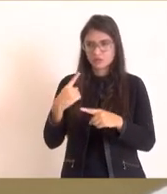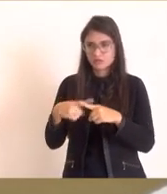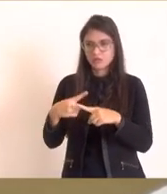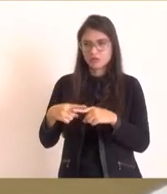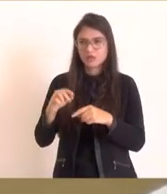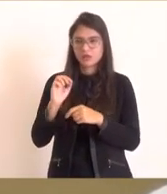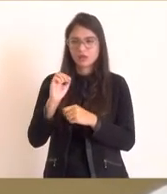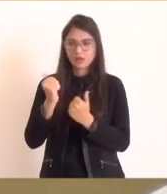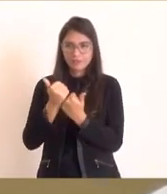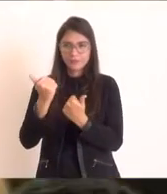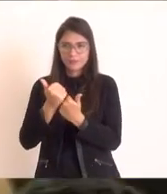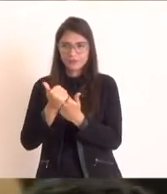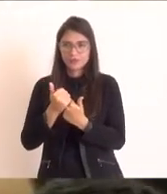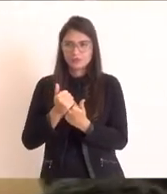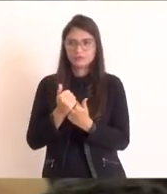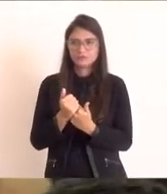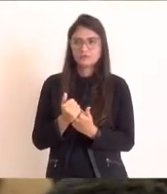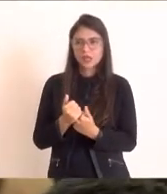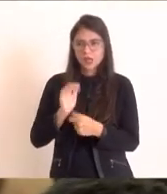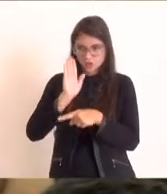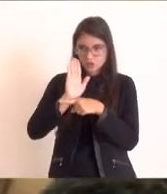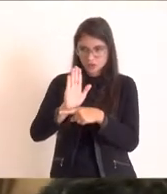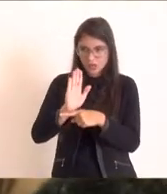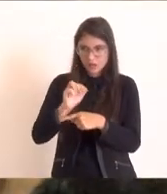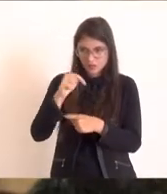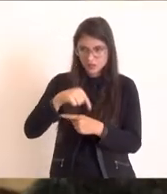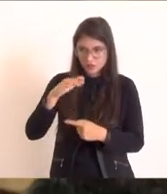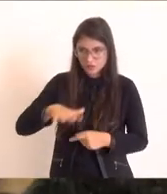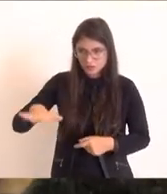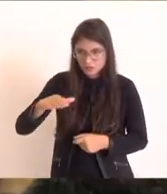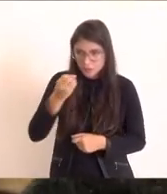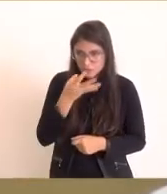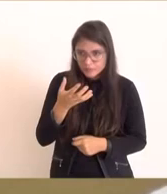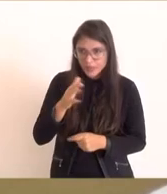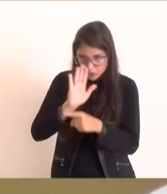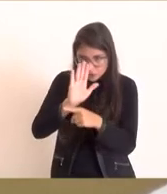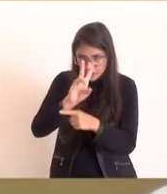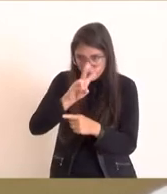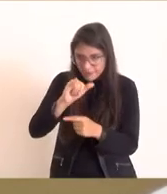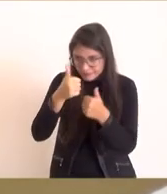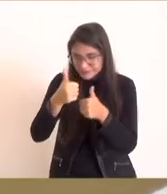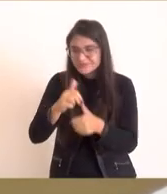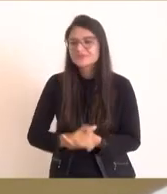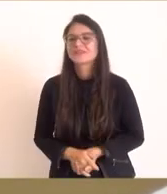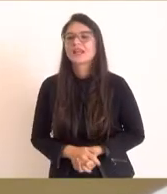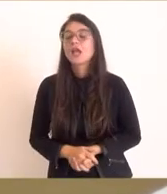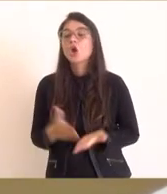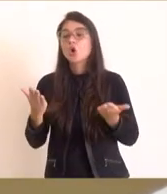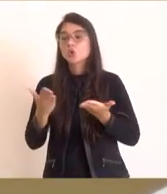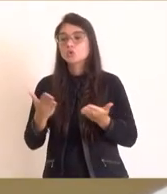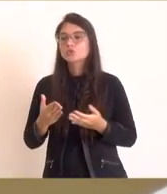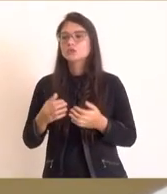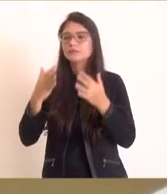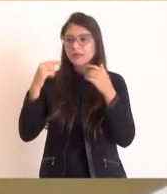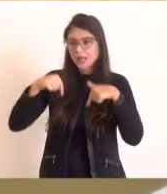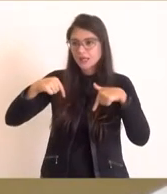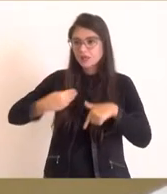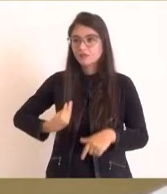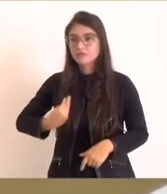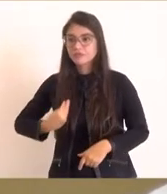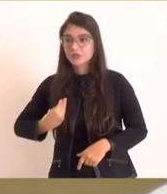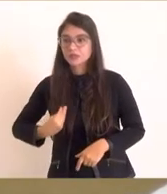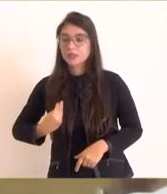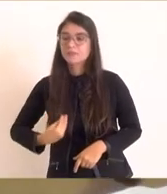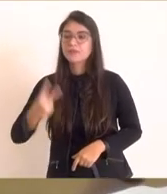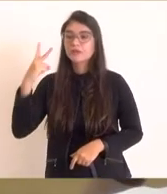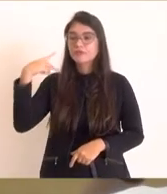AFSHORE, que ele possa trazer mais bases para cá, a região. Então, conte conosco. Estão presentes o vereador Márcio Soares, vereador de São Pedro,